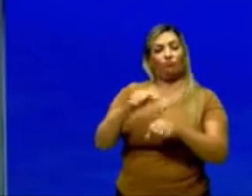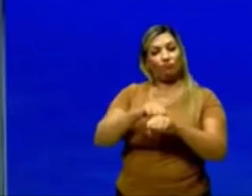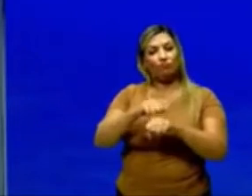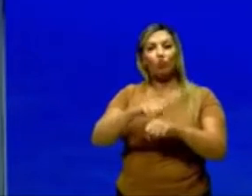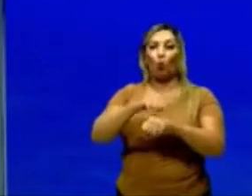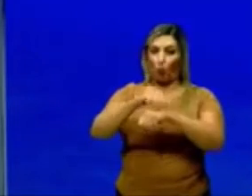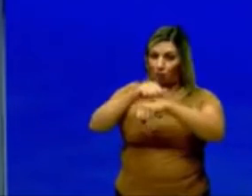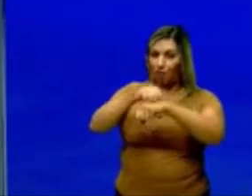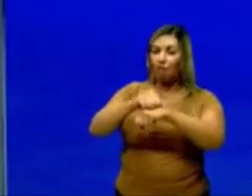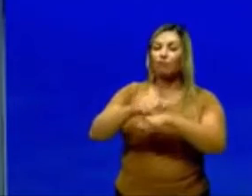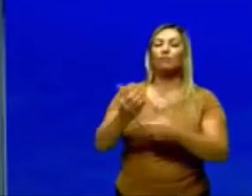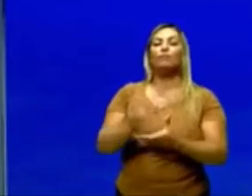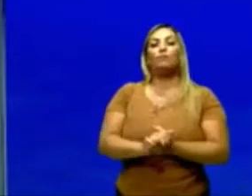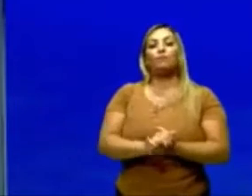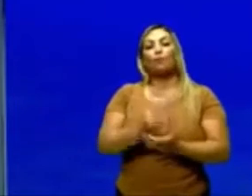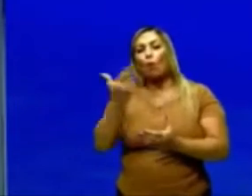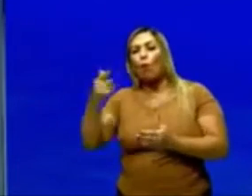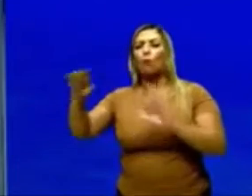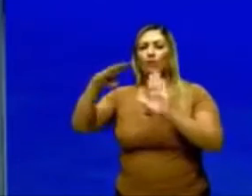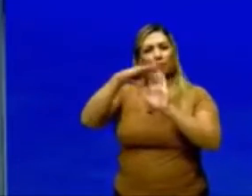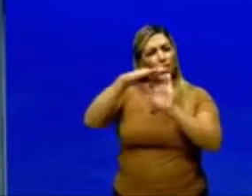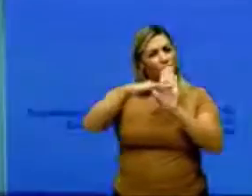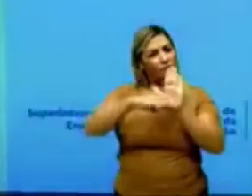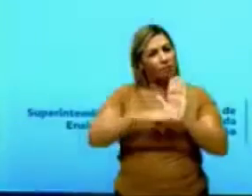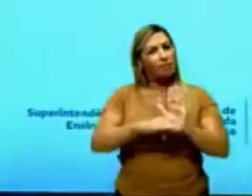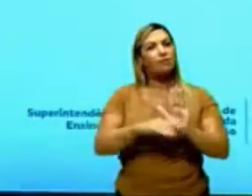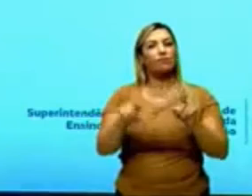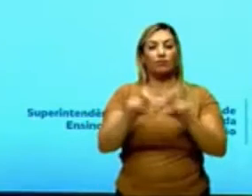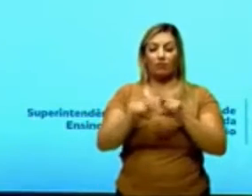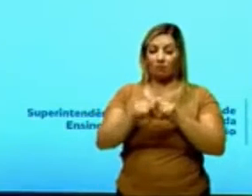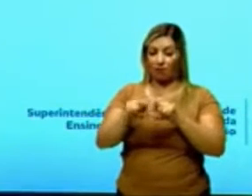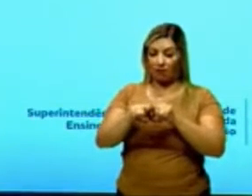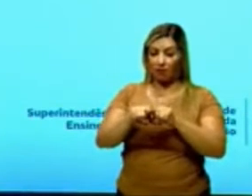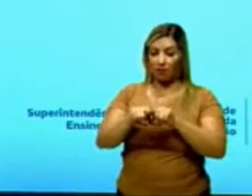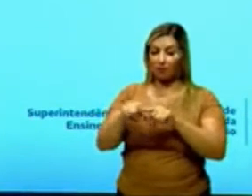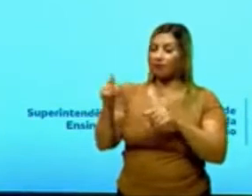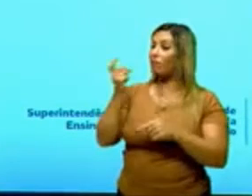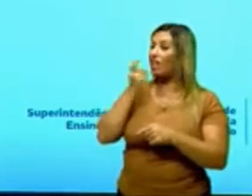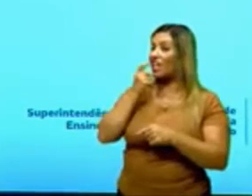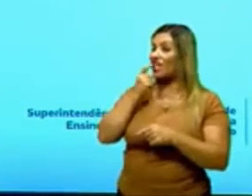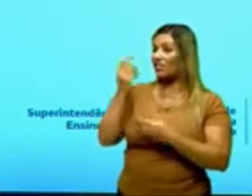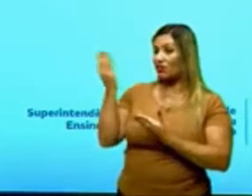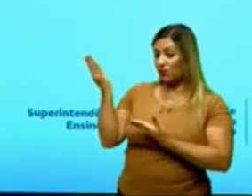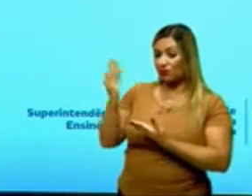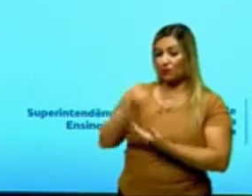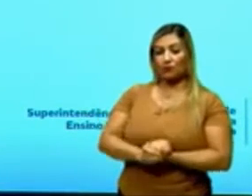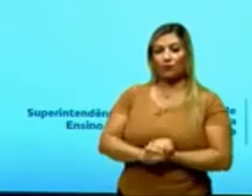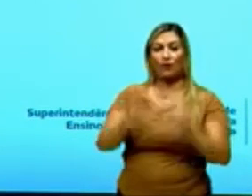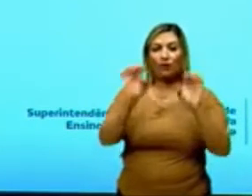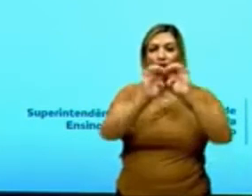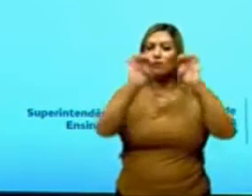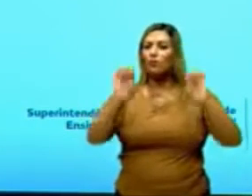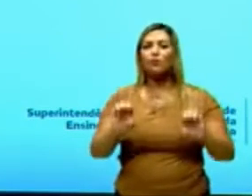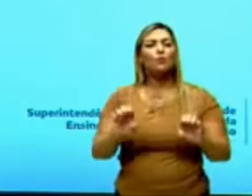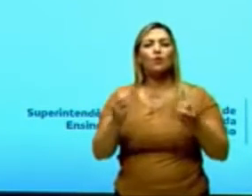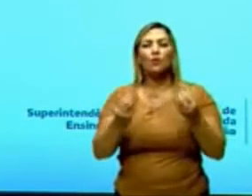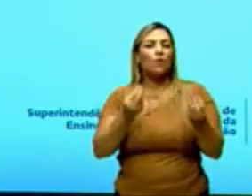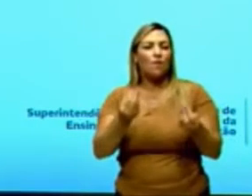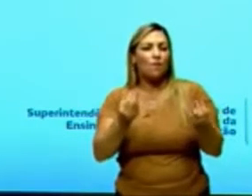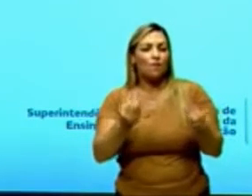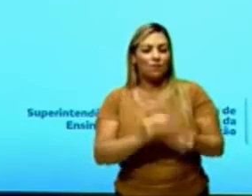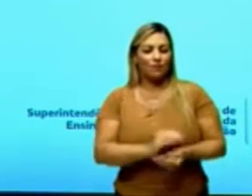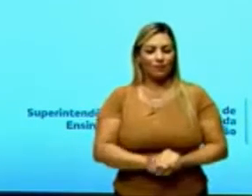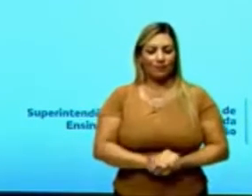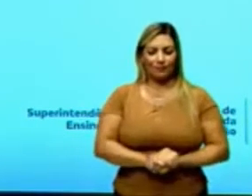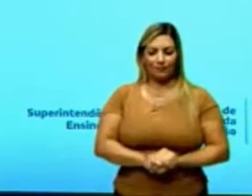outra classificação, né, é em relação à sua estrutura, né, e aí